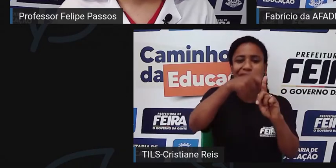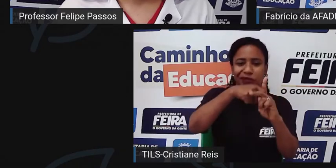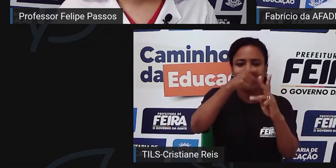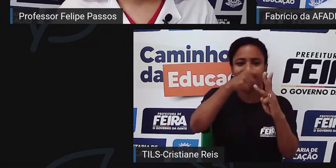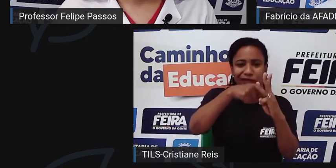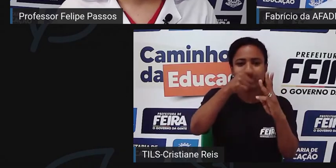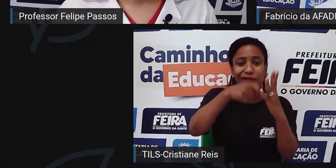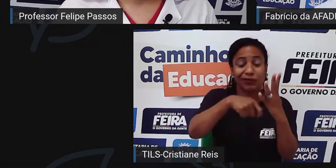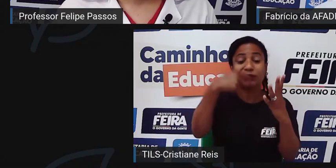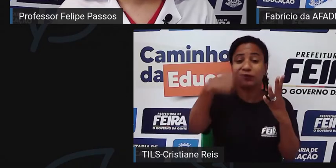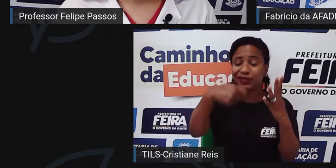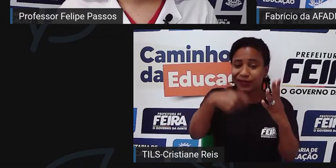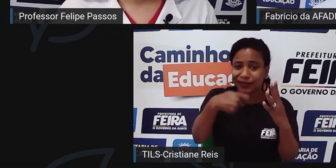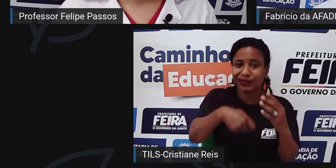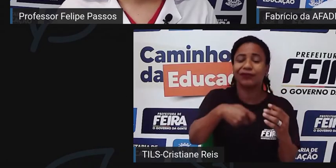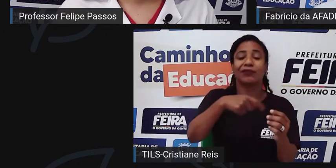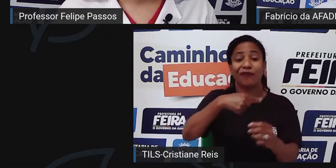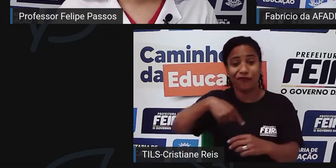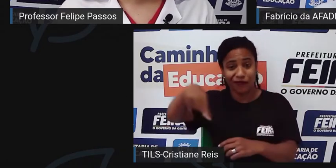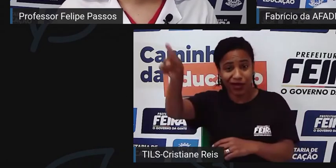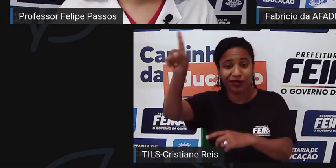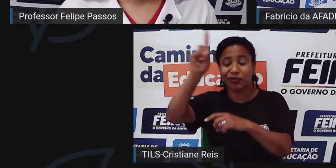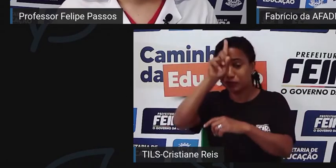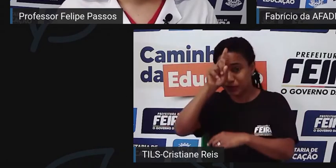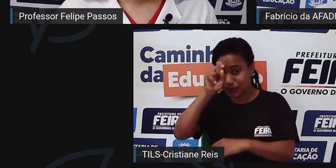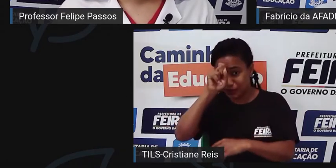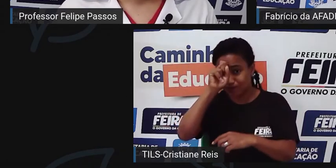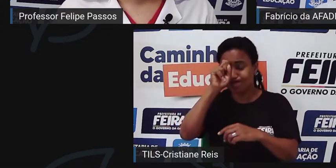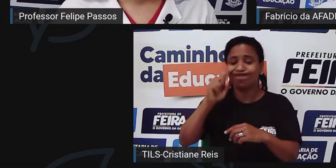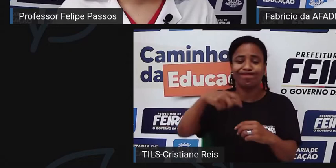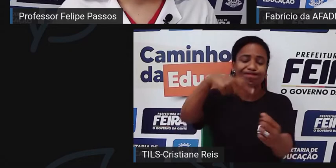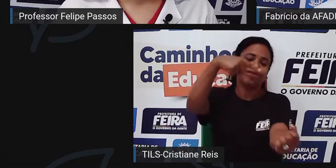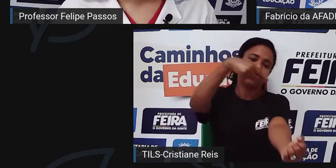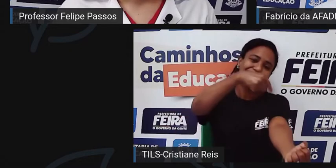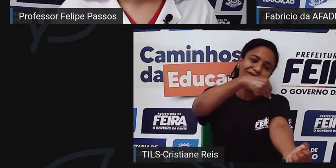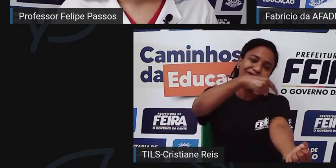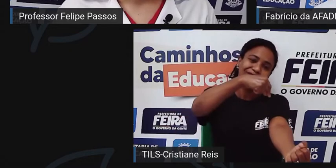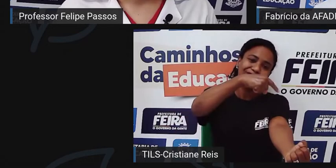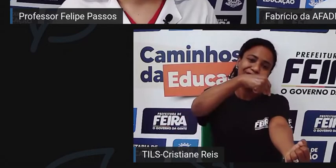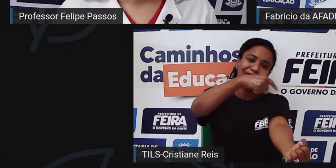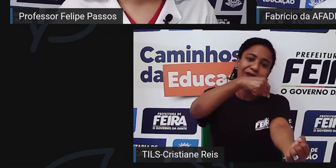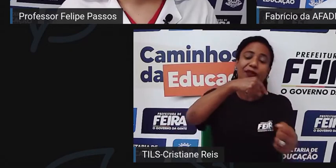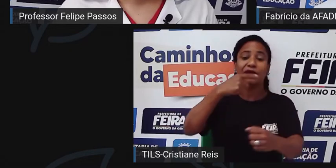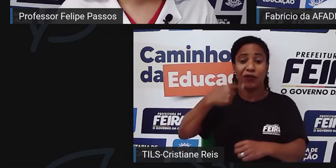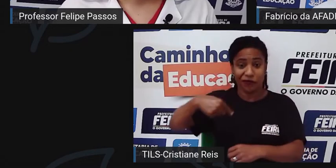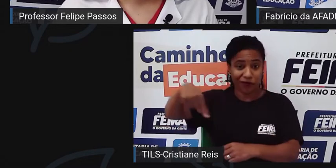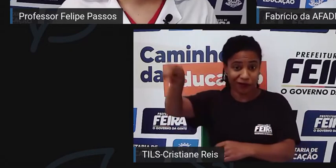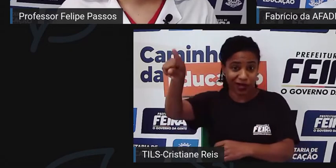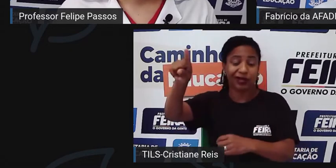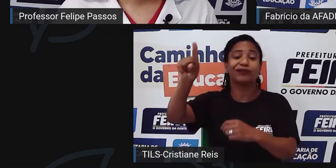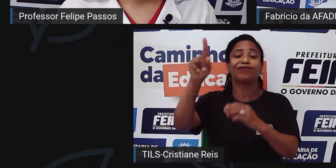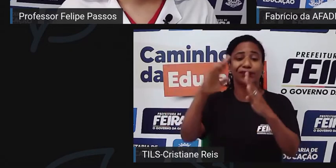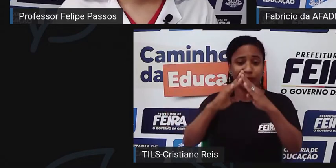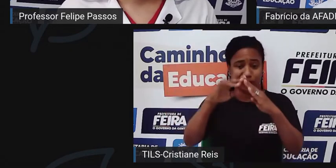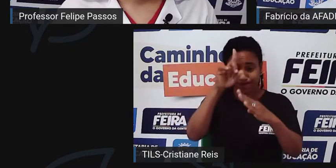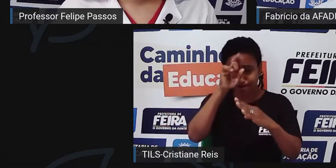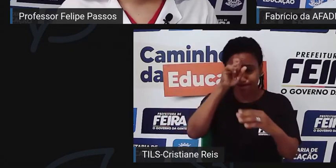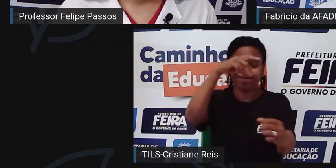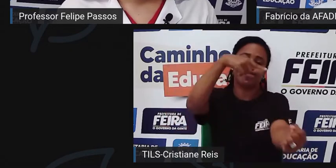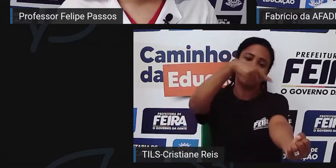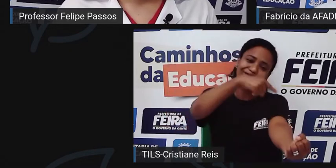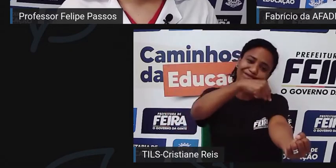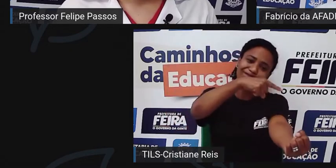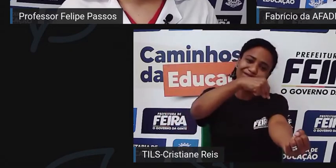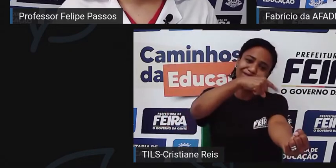de mês, ele vai lá no Emoba e faz a sua transfusão de sangue. Ou então ele vai lá no EC e faz a sua transfusão de sangue. Por